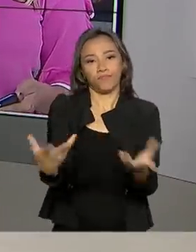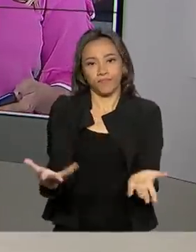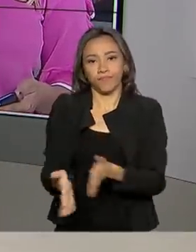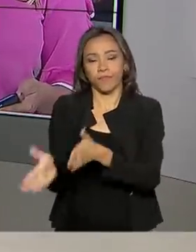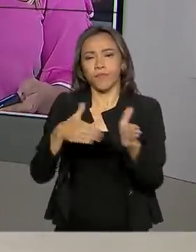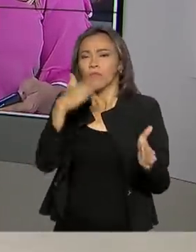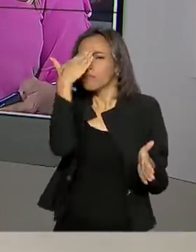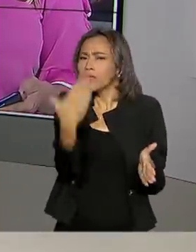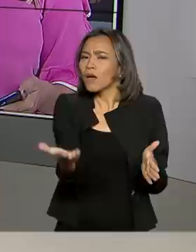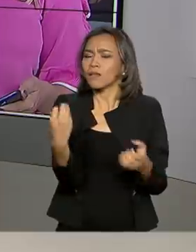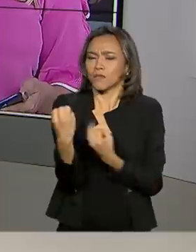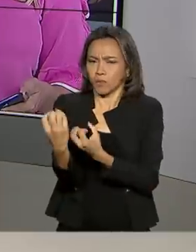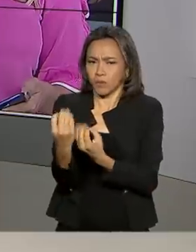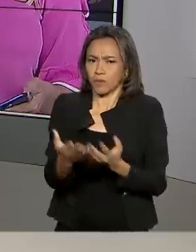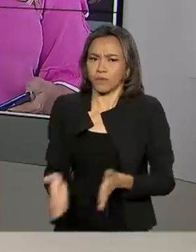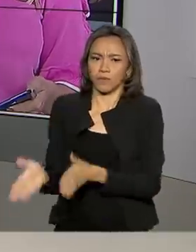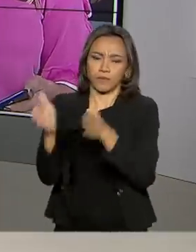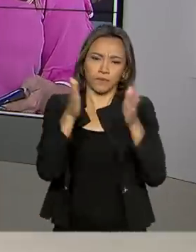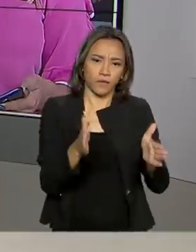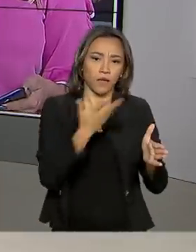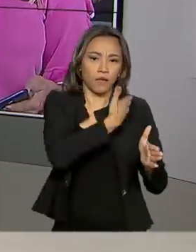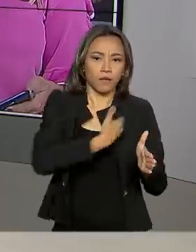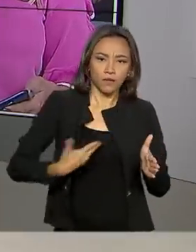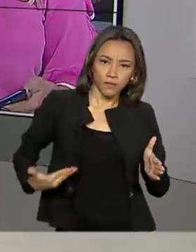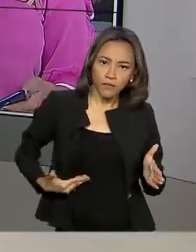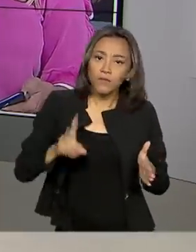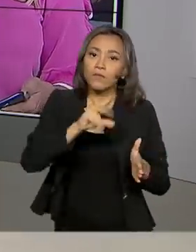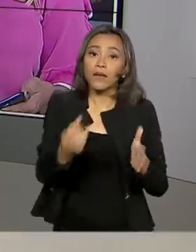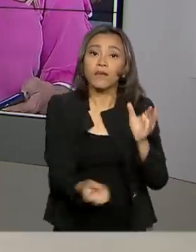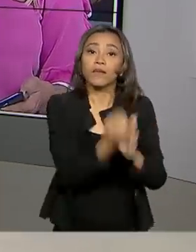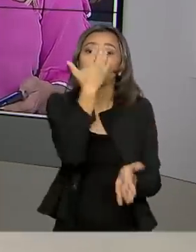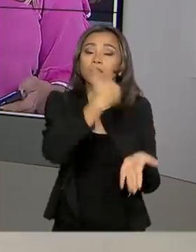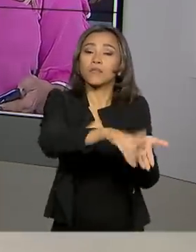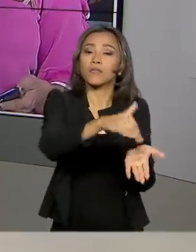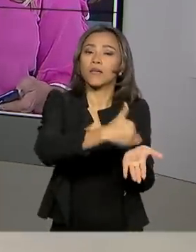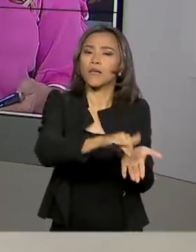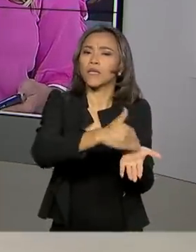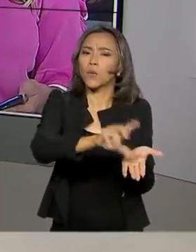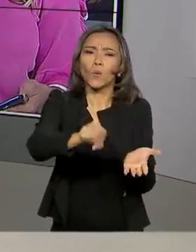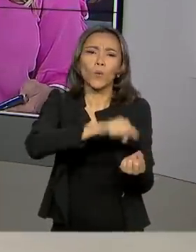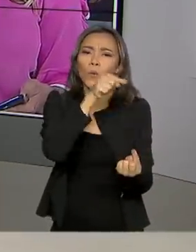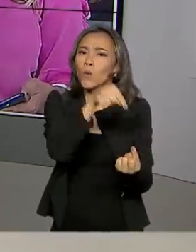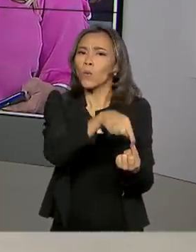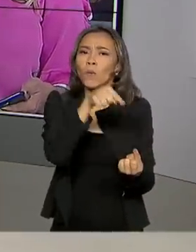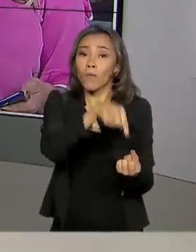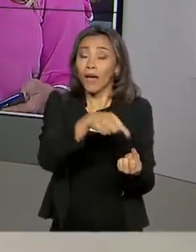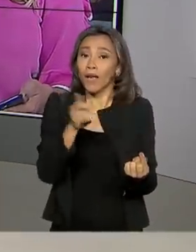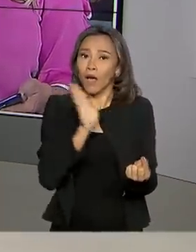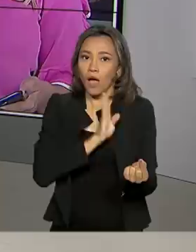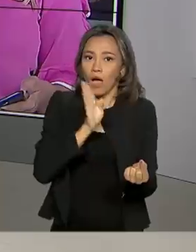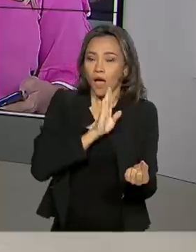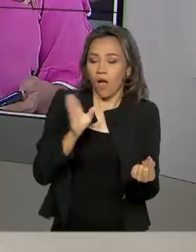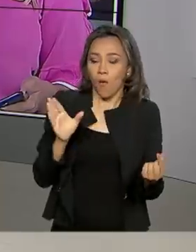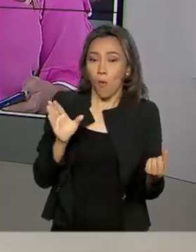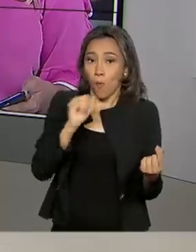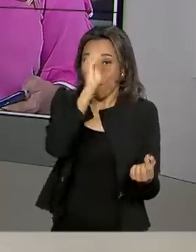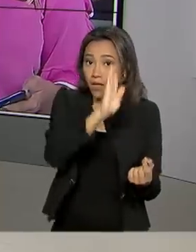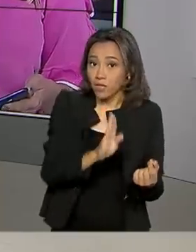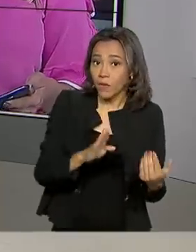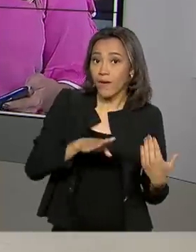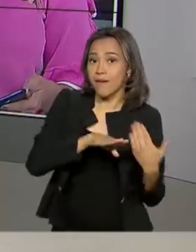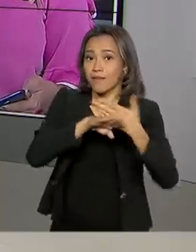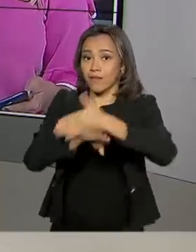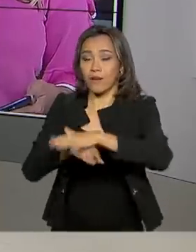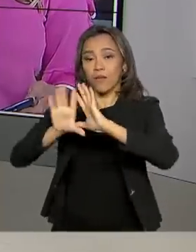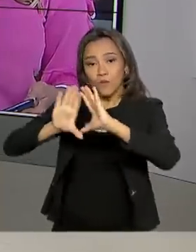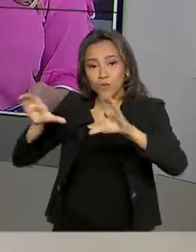direto de São Paulo. E o governo vai criar uma secretaria para agilizar a entrada do Brasil na Organização para a Cooperação